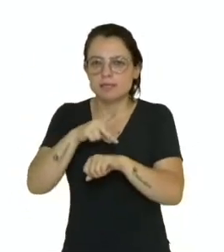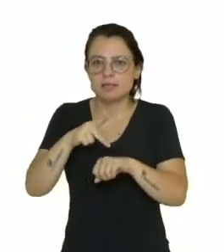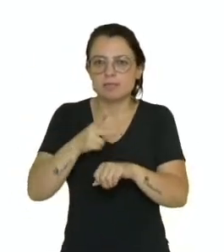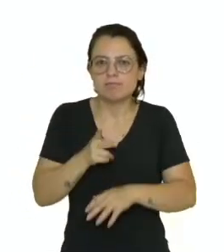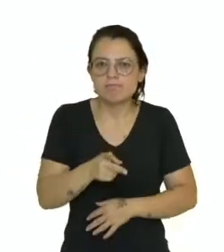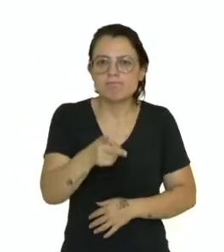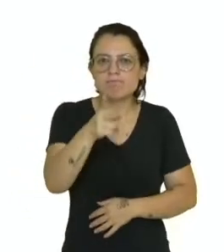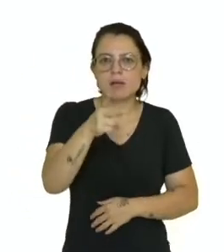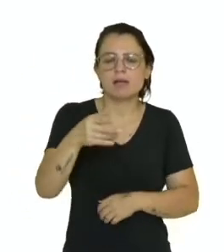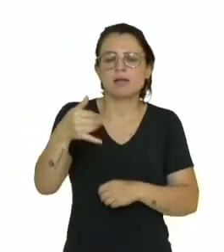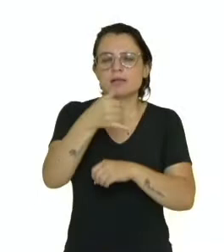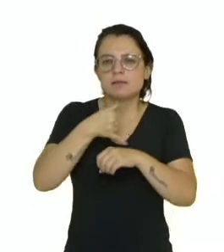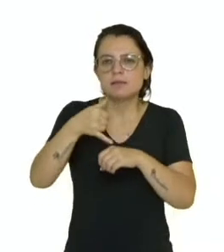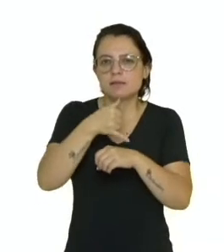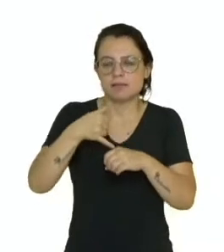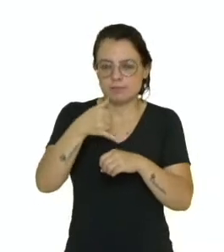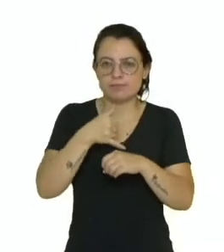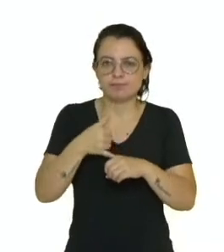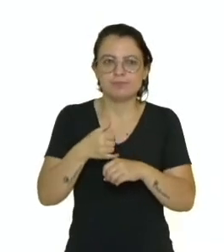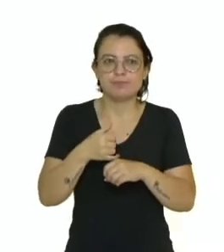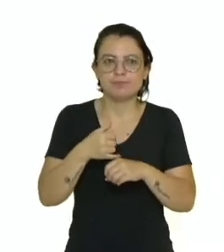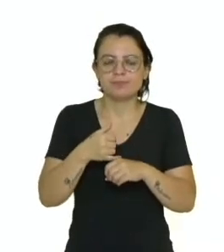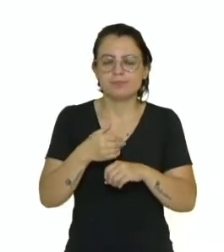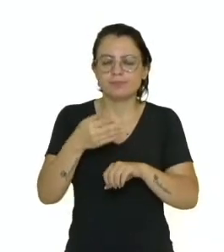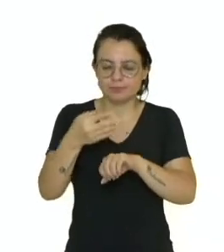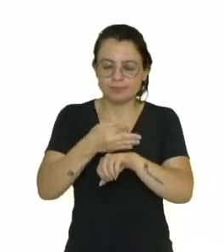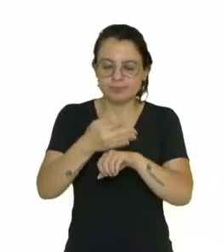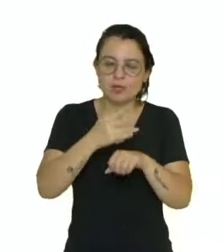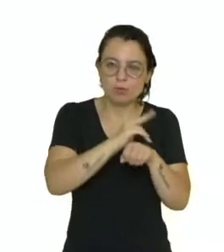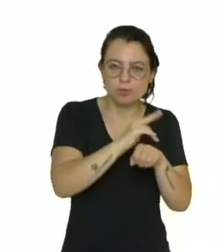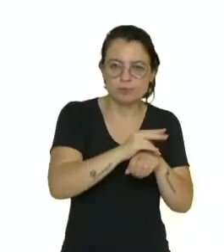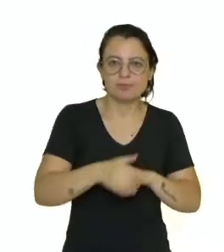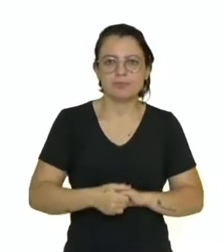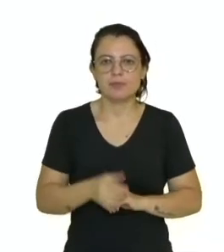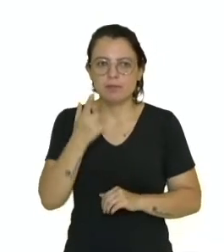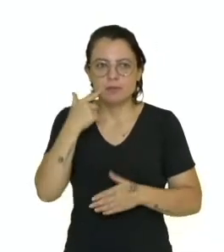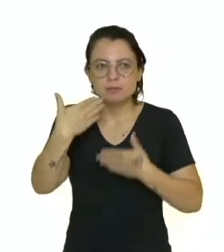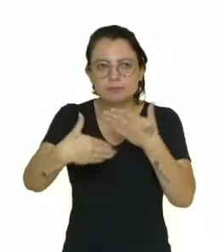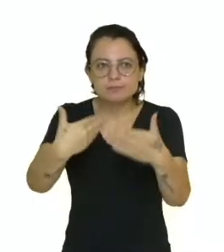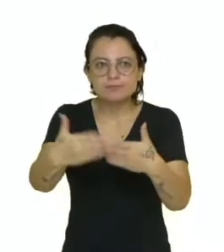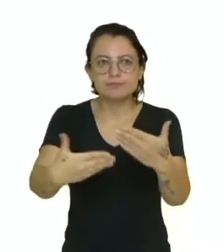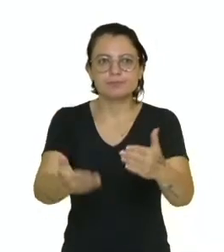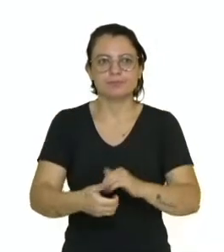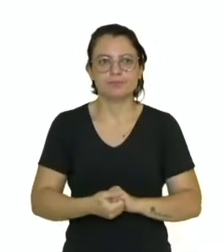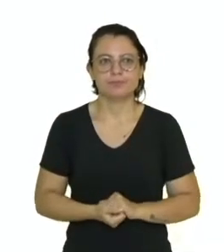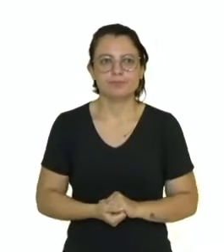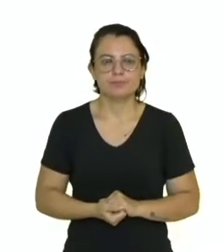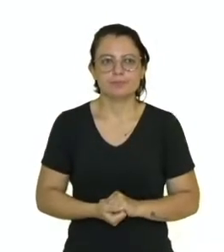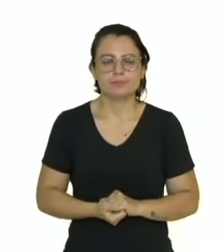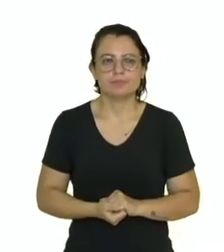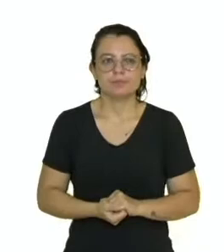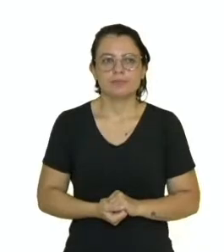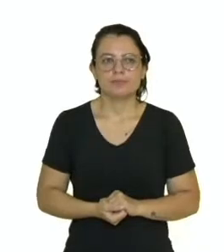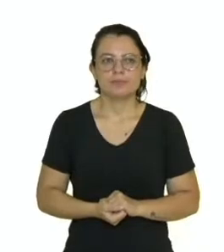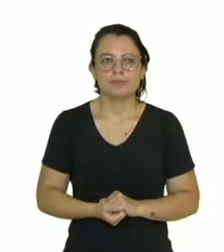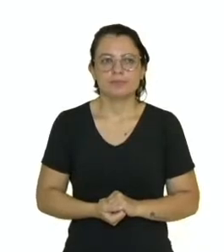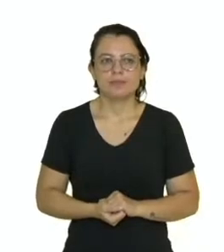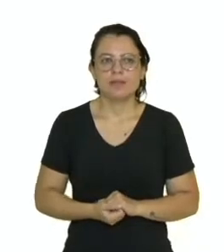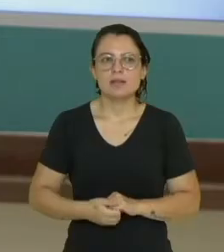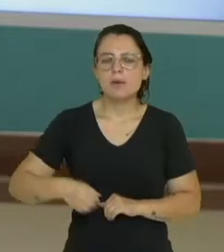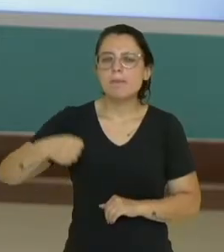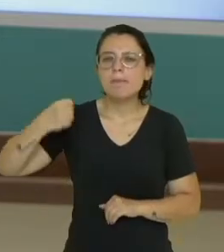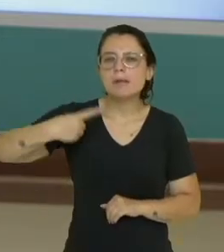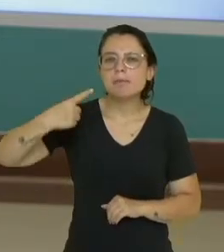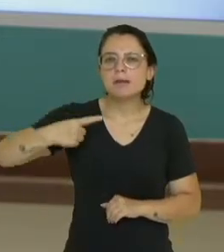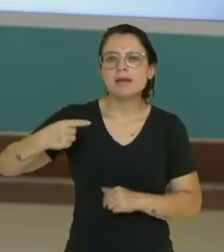reservas estratégicas. E assim por diante aqui que nós iremos acompanhar, tá bom? Muito bem. Então, a primeira guerra,